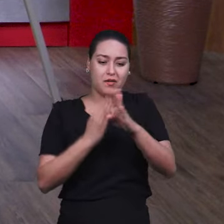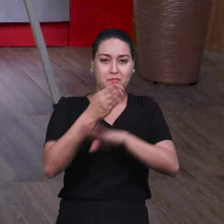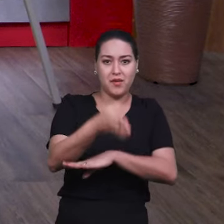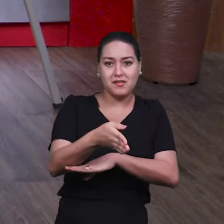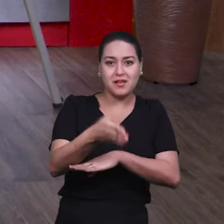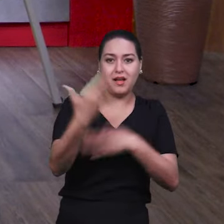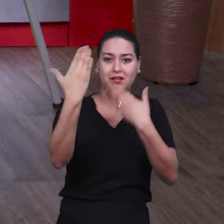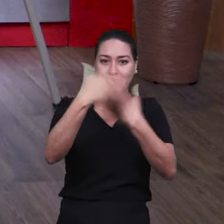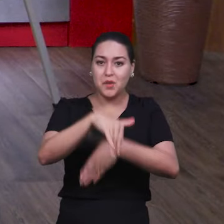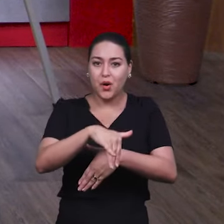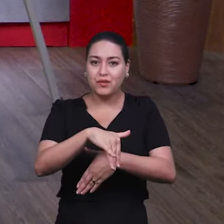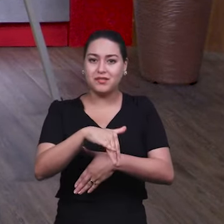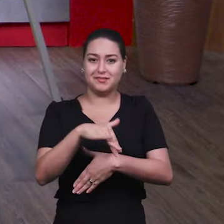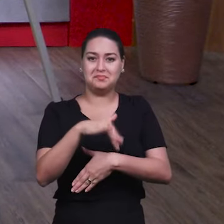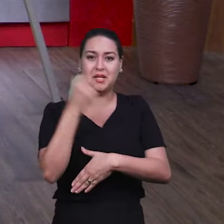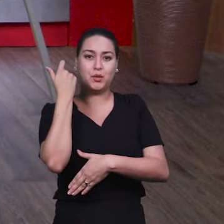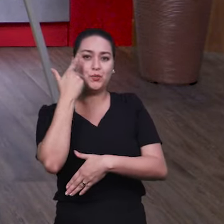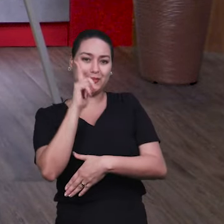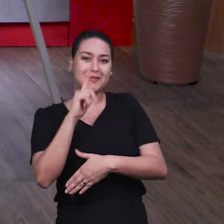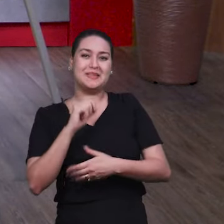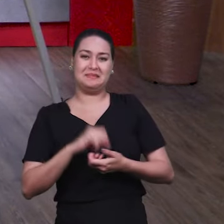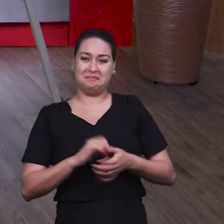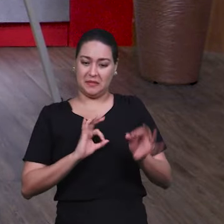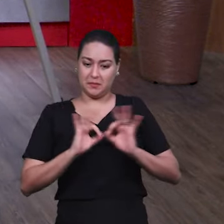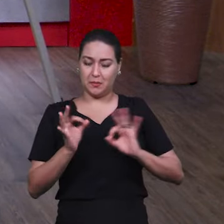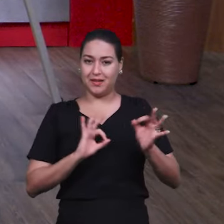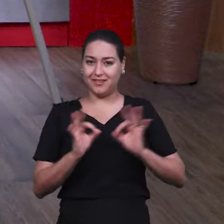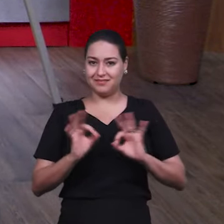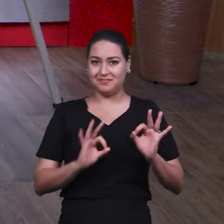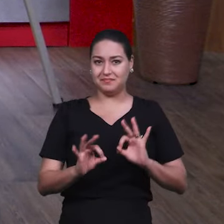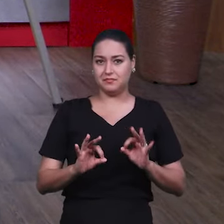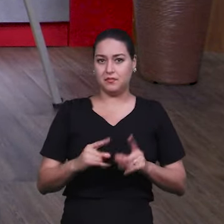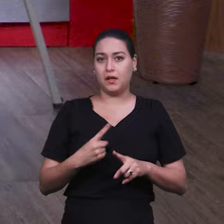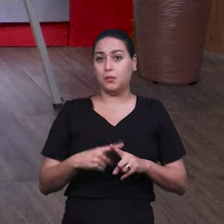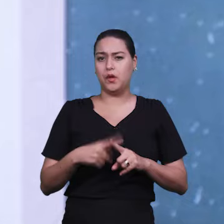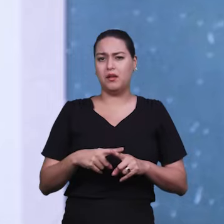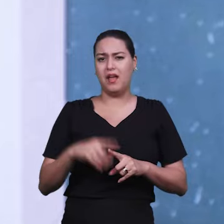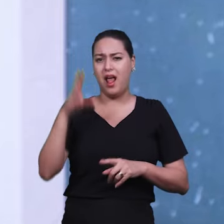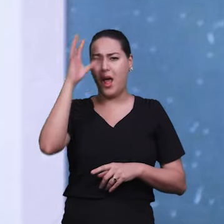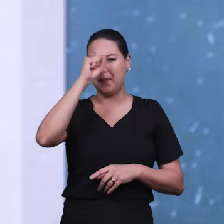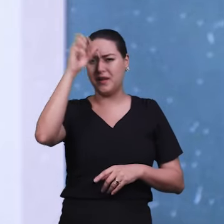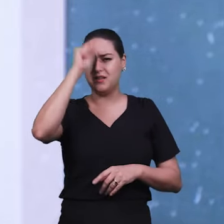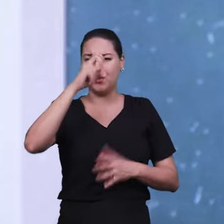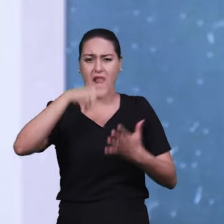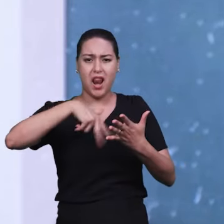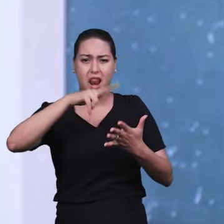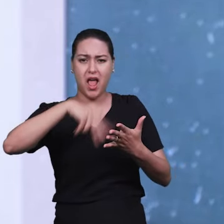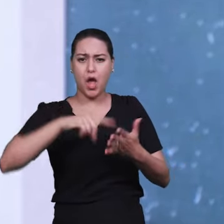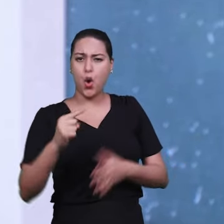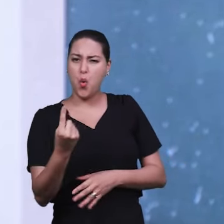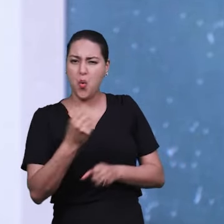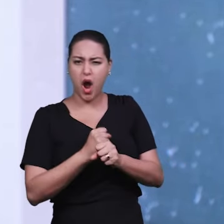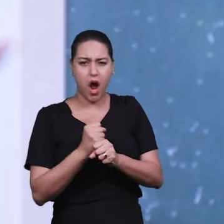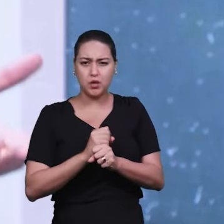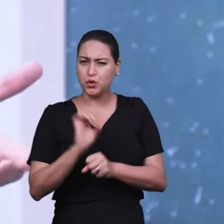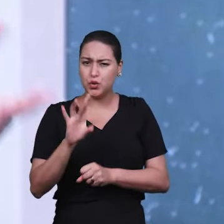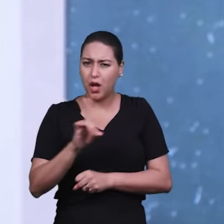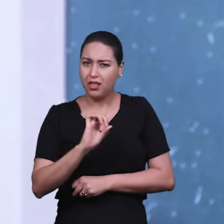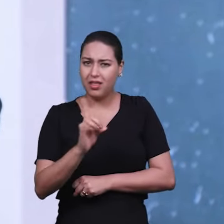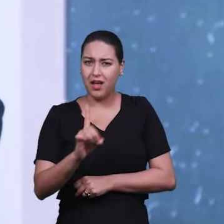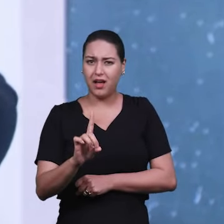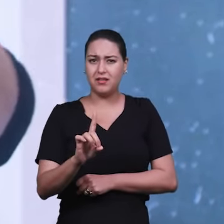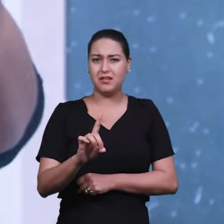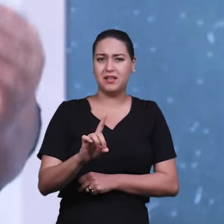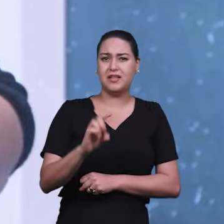esteja nessa condição mais preparada, né? É como eu falei, você não aprende a ler partitura em um ano só. É igual falar